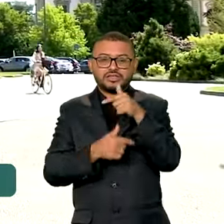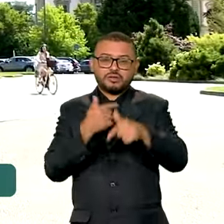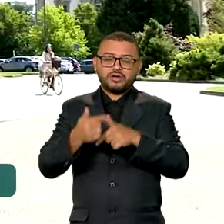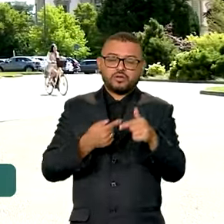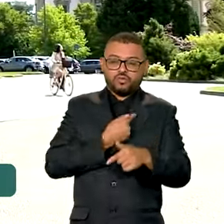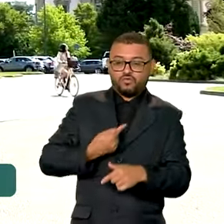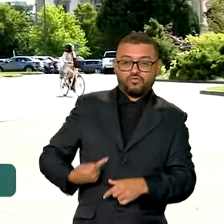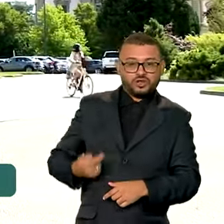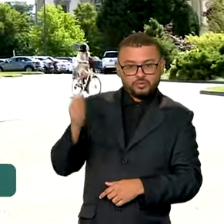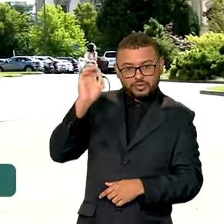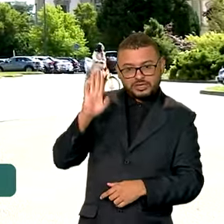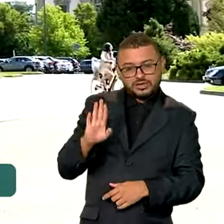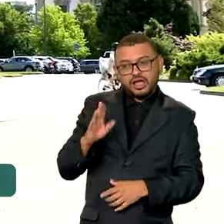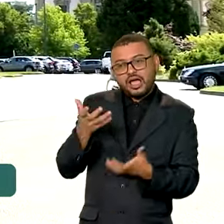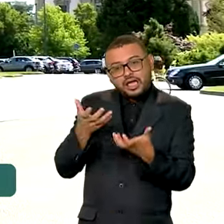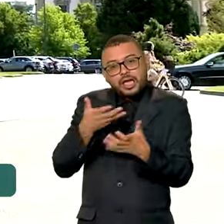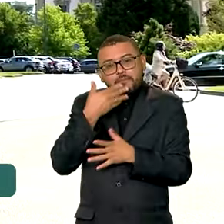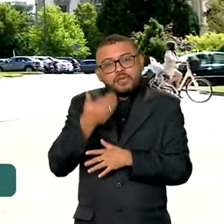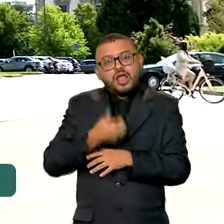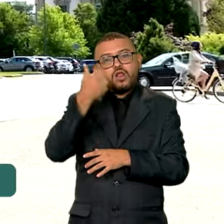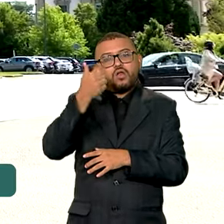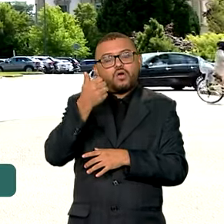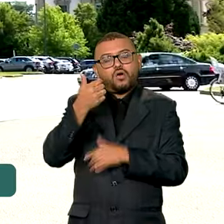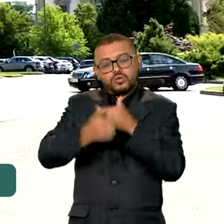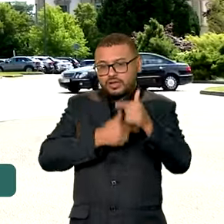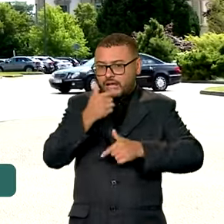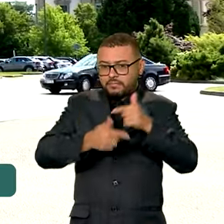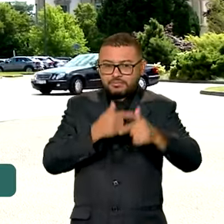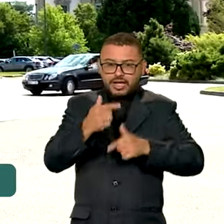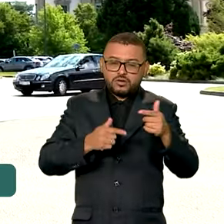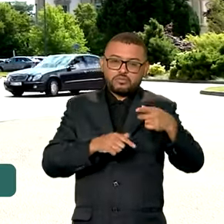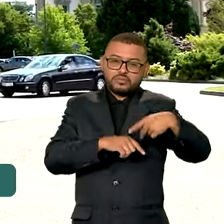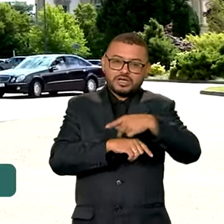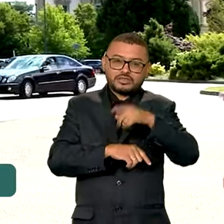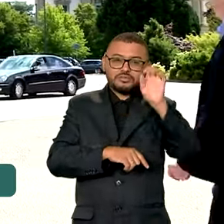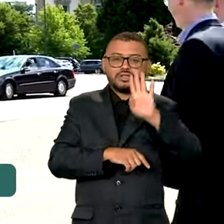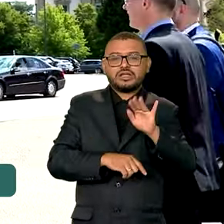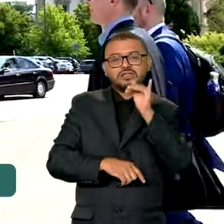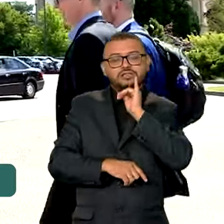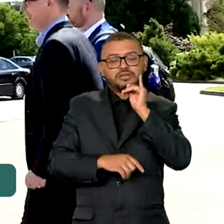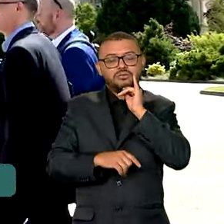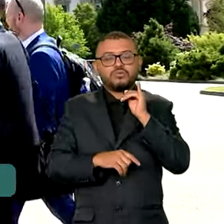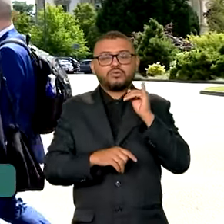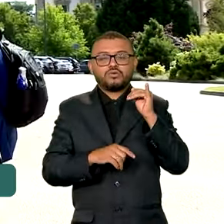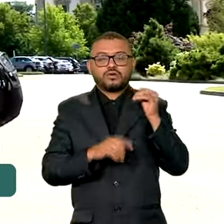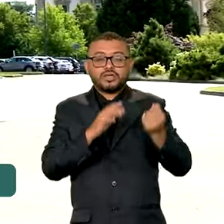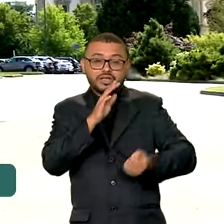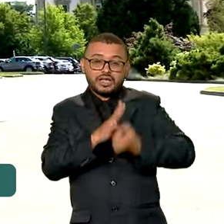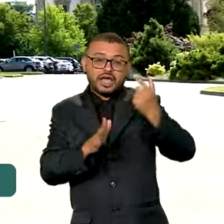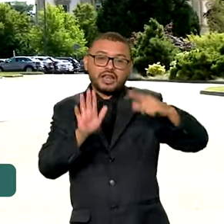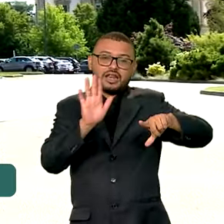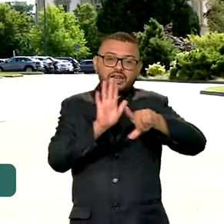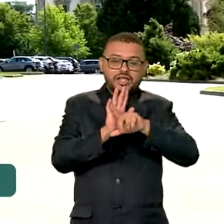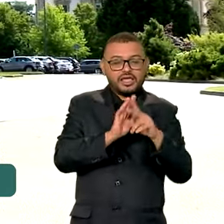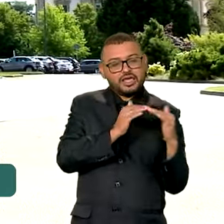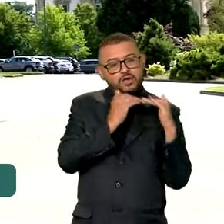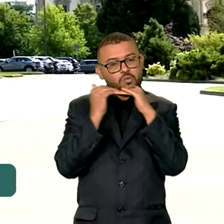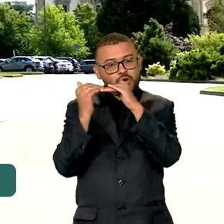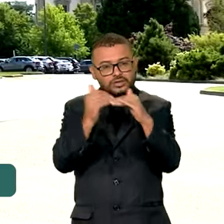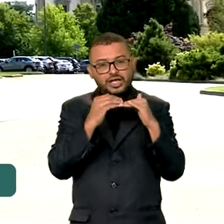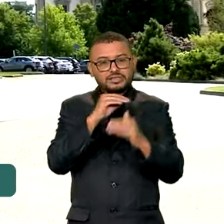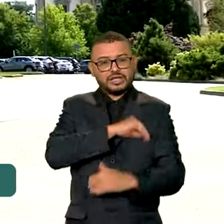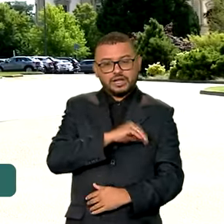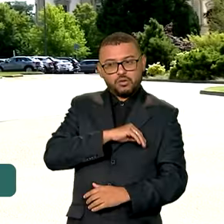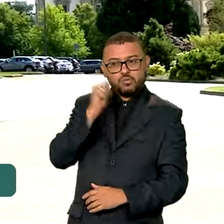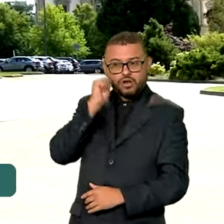brasileiro para melhorar as condições do trabalho no país, como a promulgação da lei da igualdade salarial entre